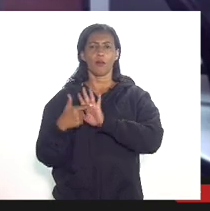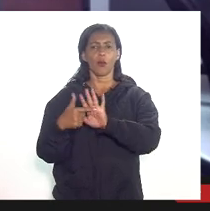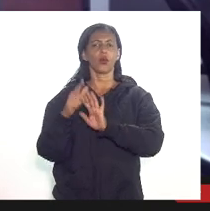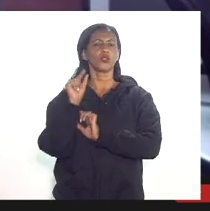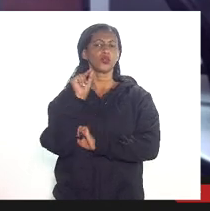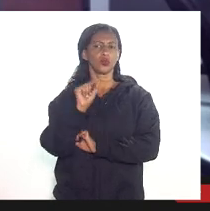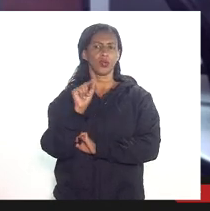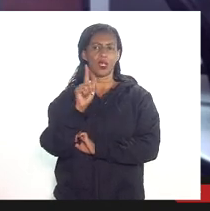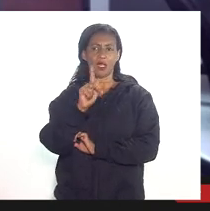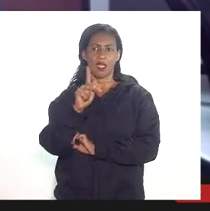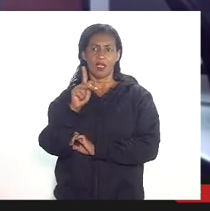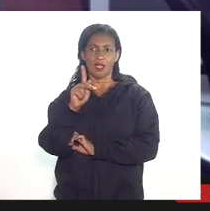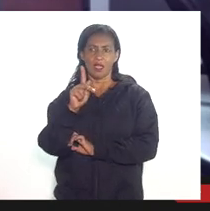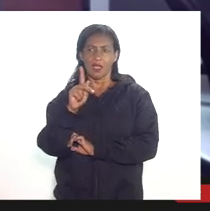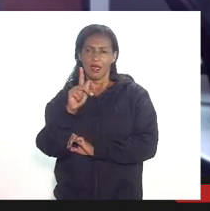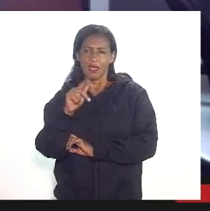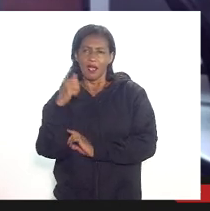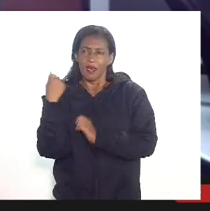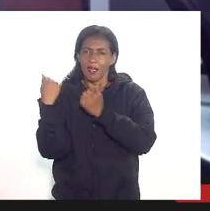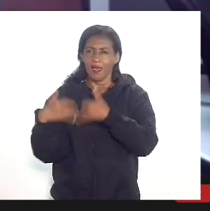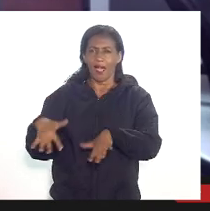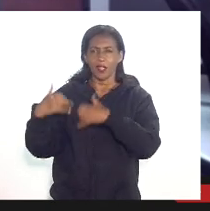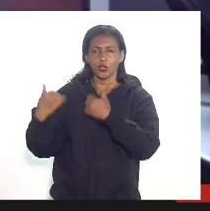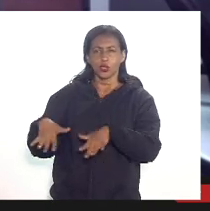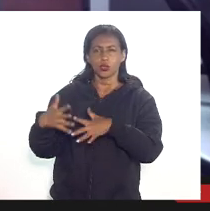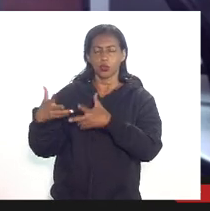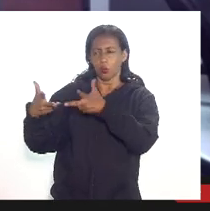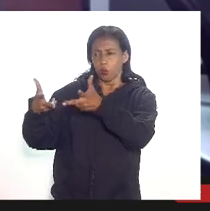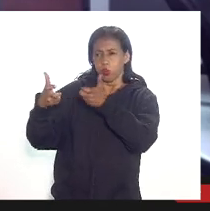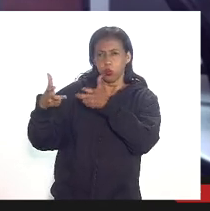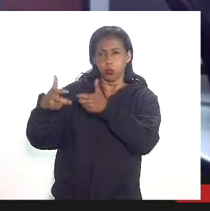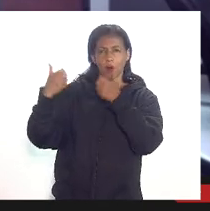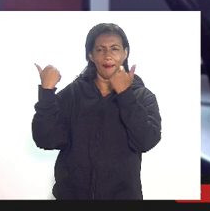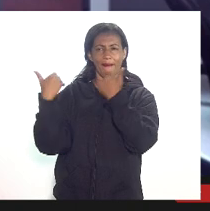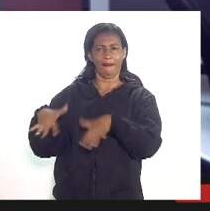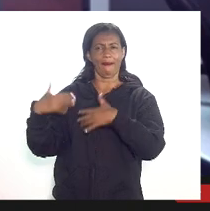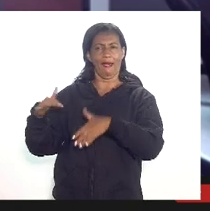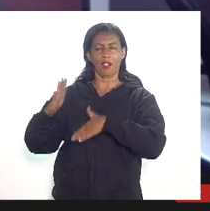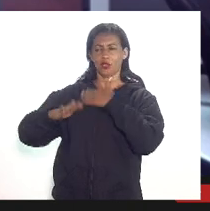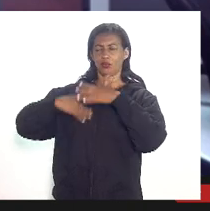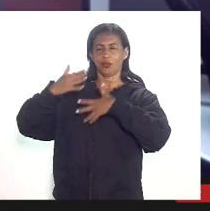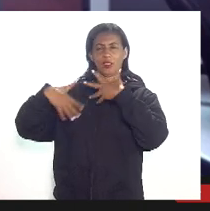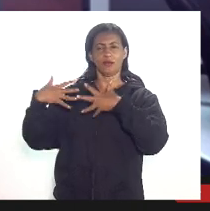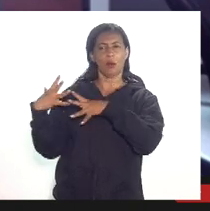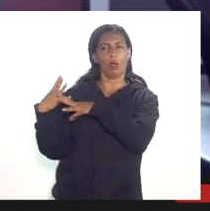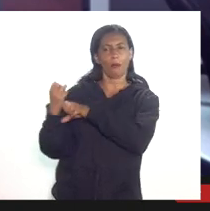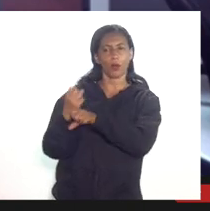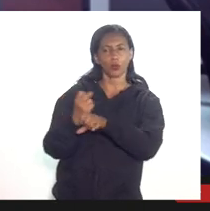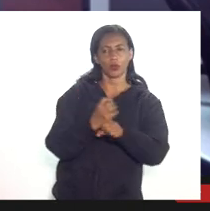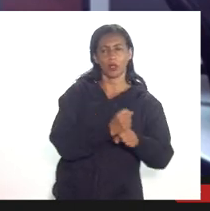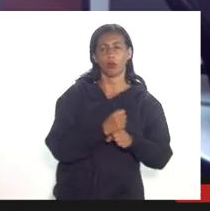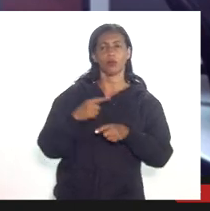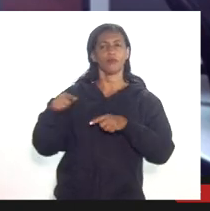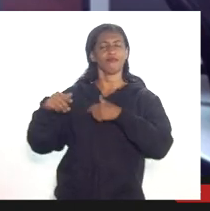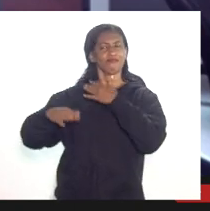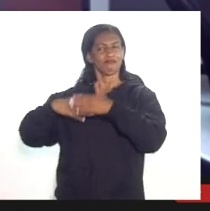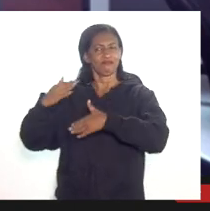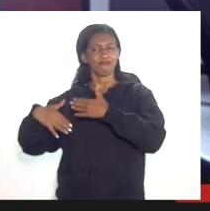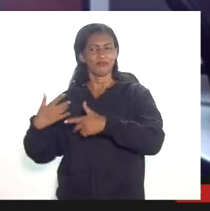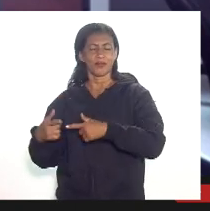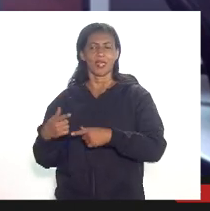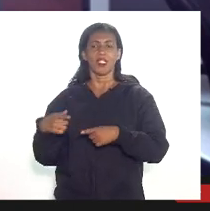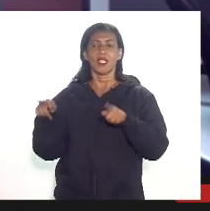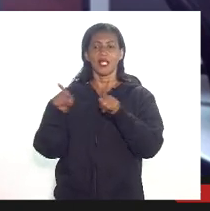dedução de gastos na exploração gastos no desenvolvimento e na produção prevê